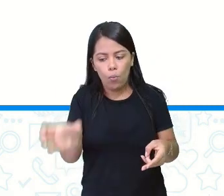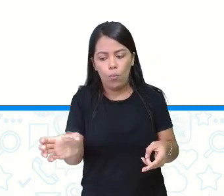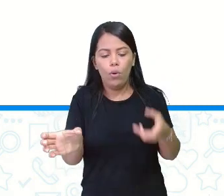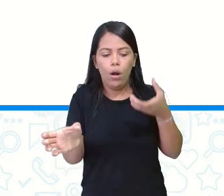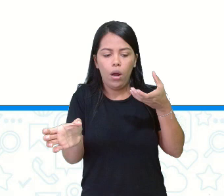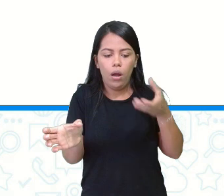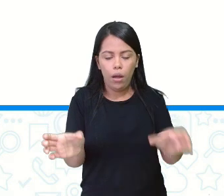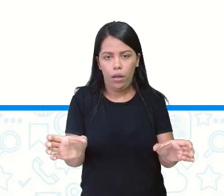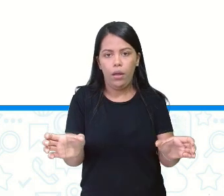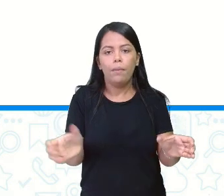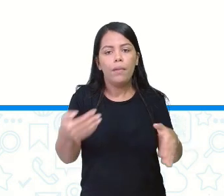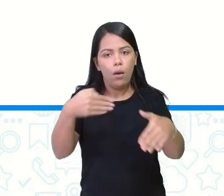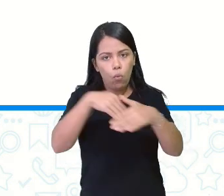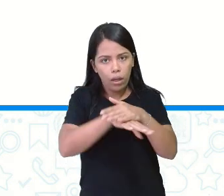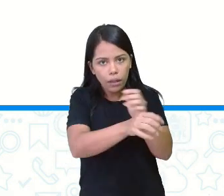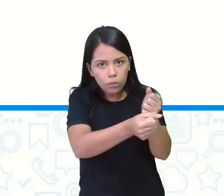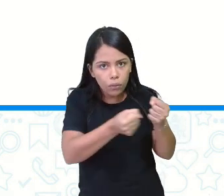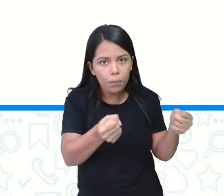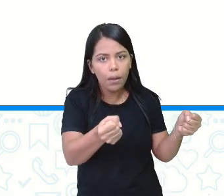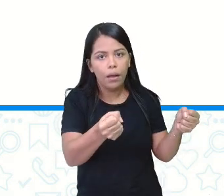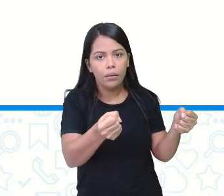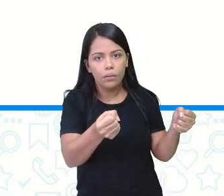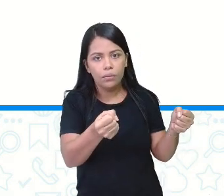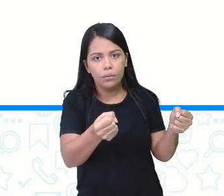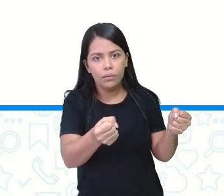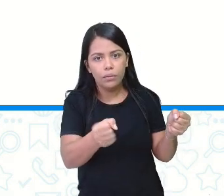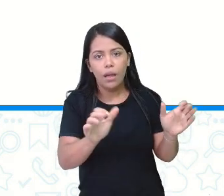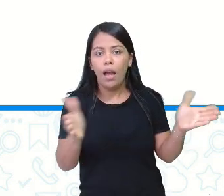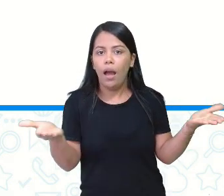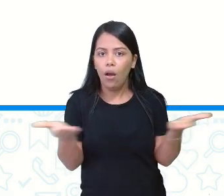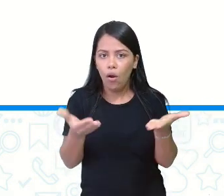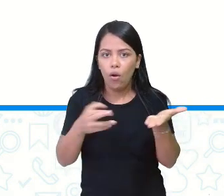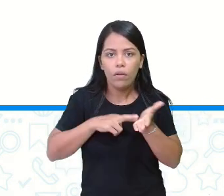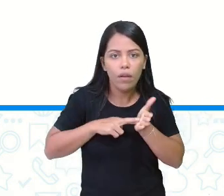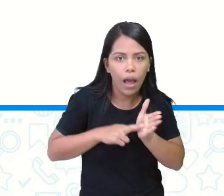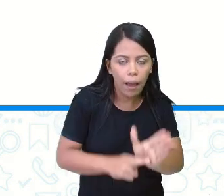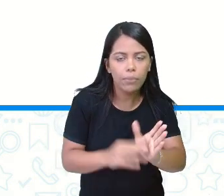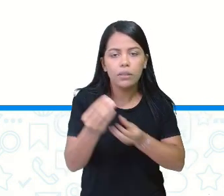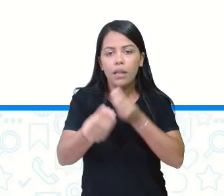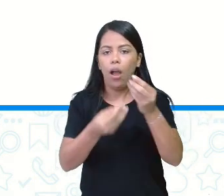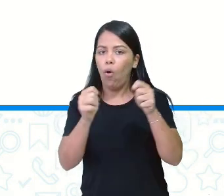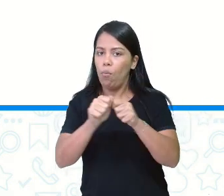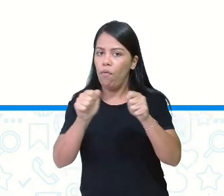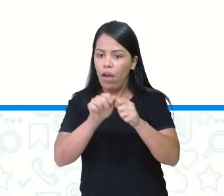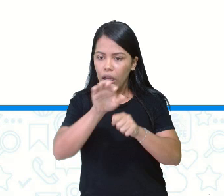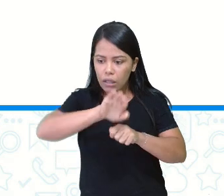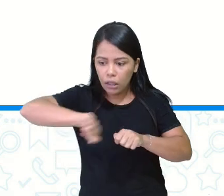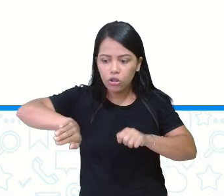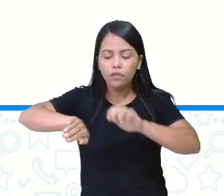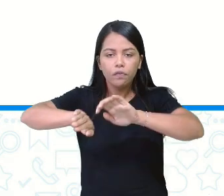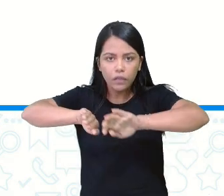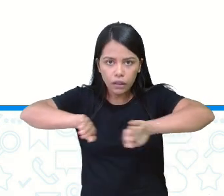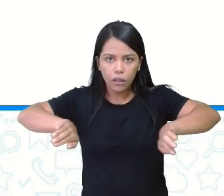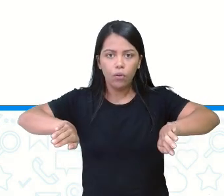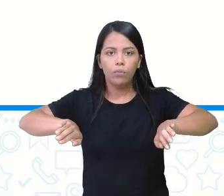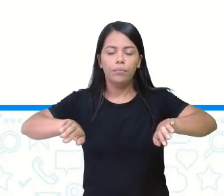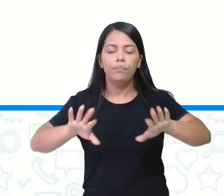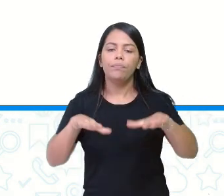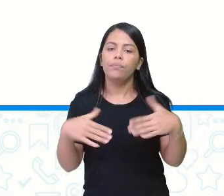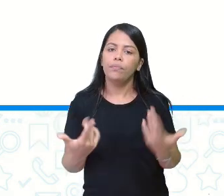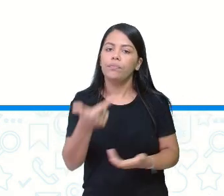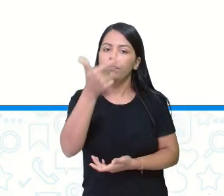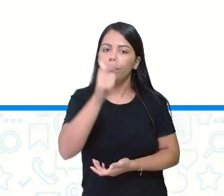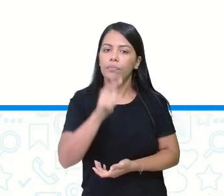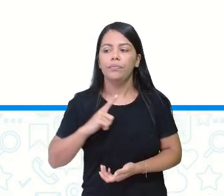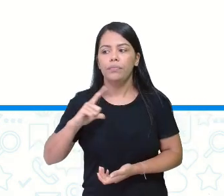copos para guardar no seu armário. Represente como ela pode fazer essa repartição. Então, novamente, eu